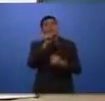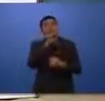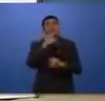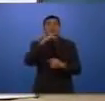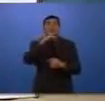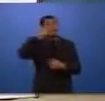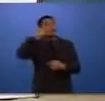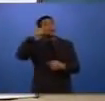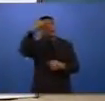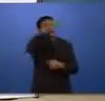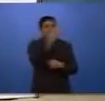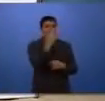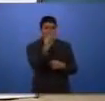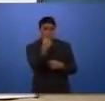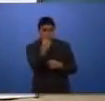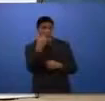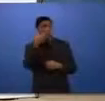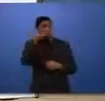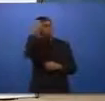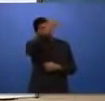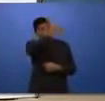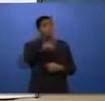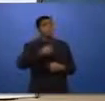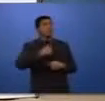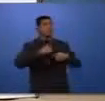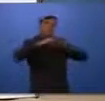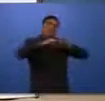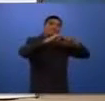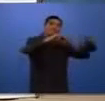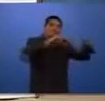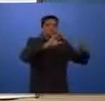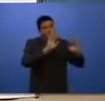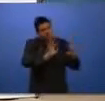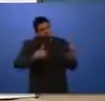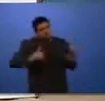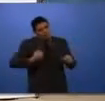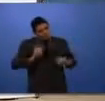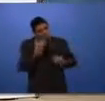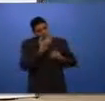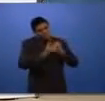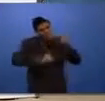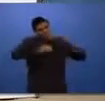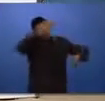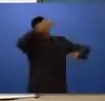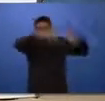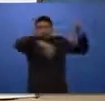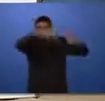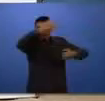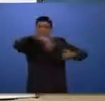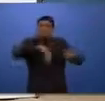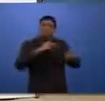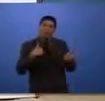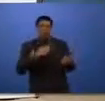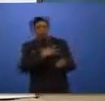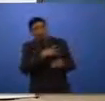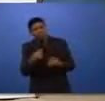pais nos ligam no programa 8.1, ligam para o 8.1, dizendo as suas agruras vividas